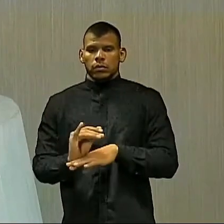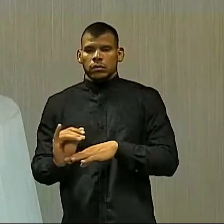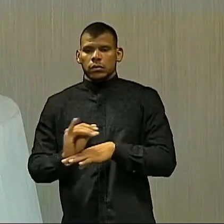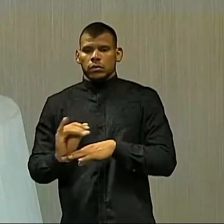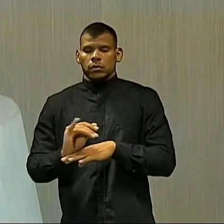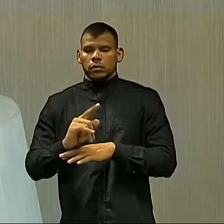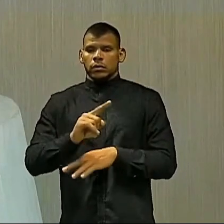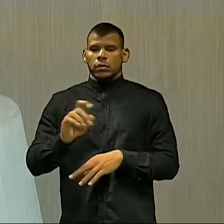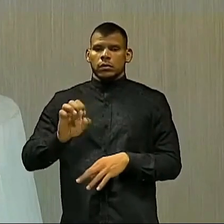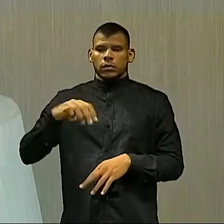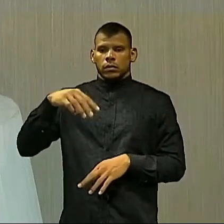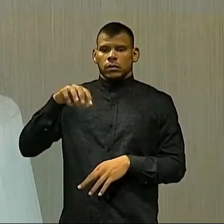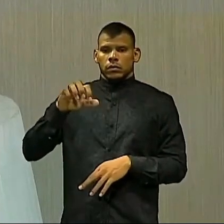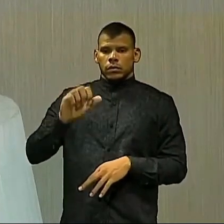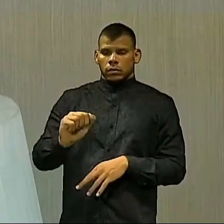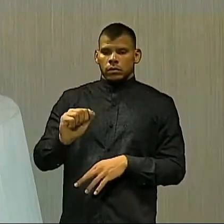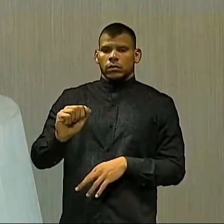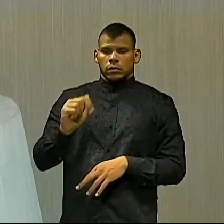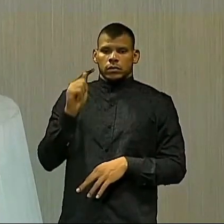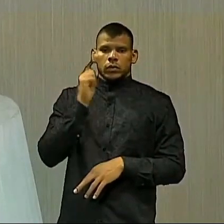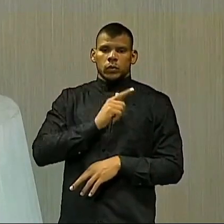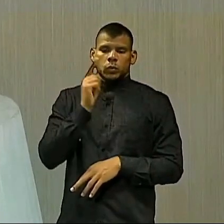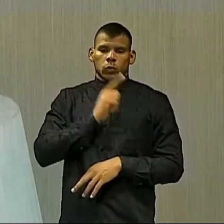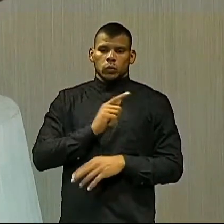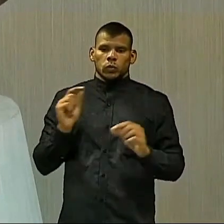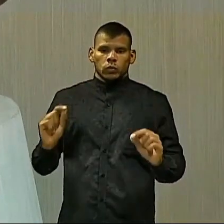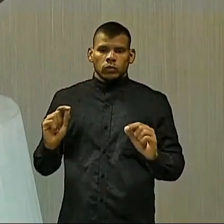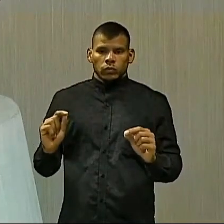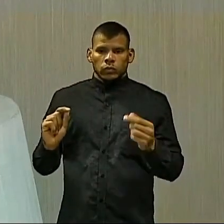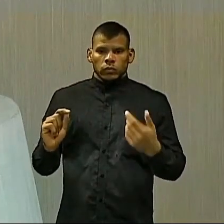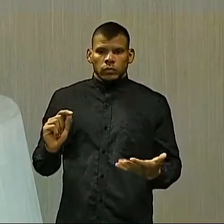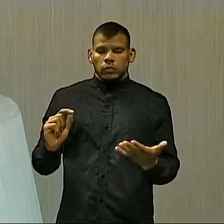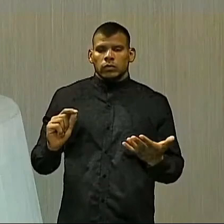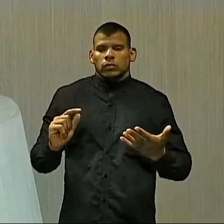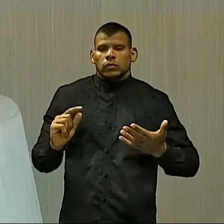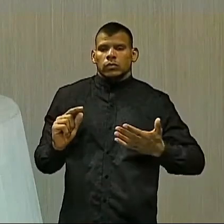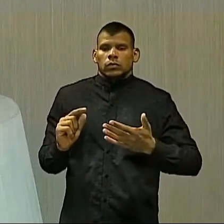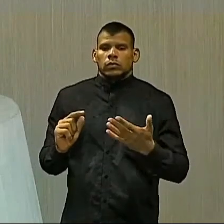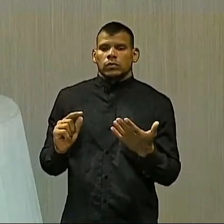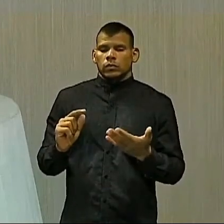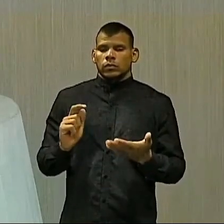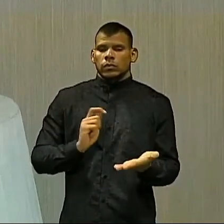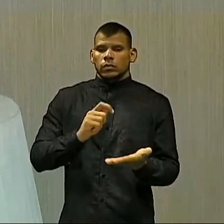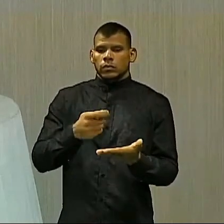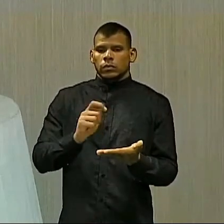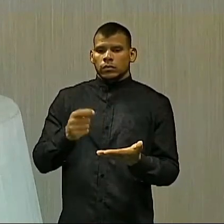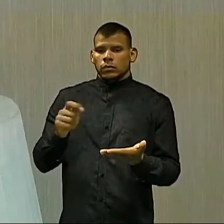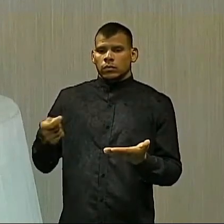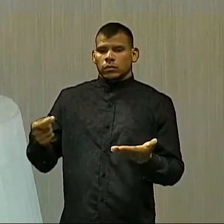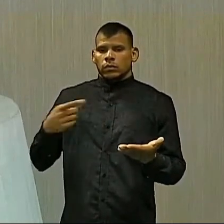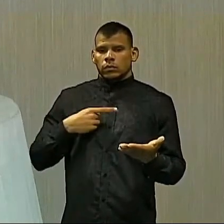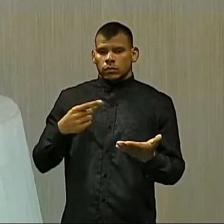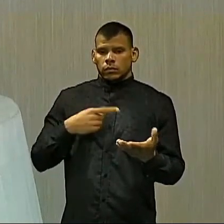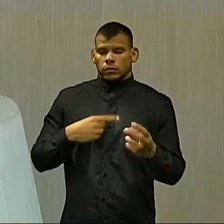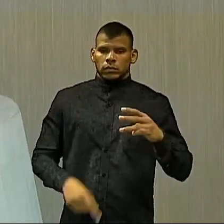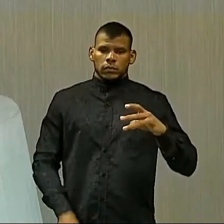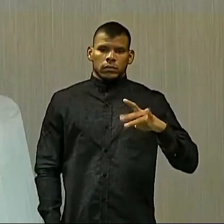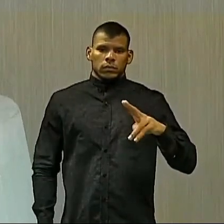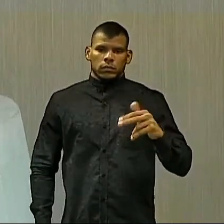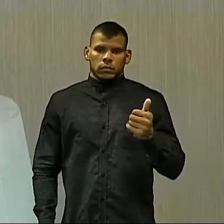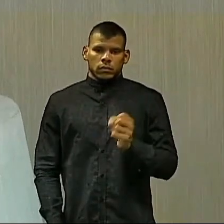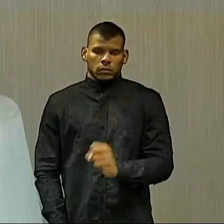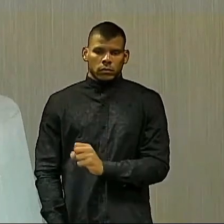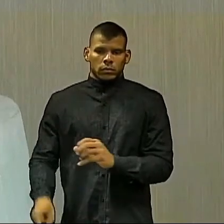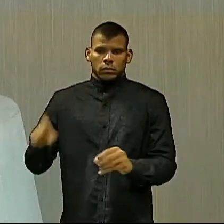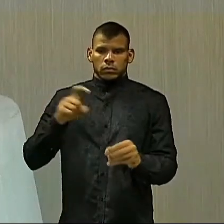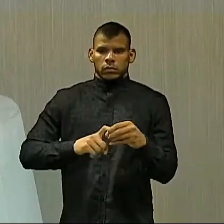governador Zema. E o governador Zema conseguiu colocar a folha de pagamento dos servidores em dia. Conseguiu fazer Minas Gerais voltar